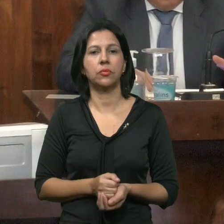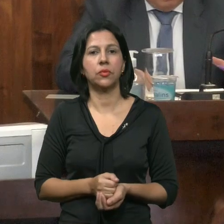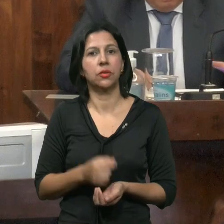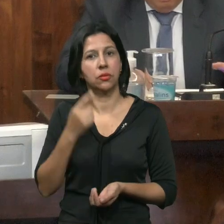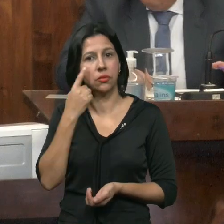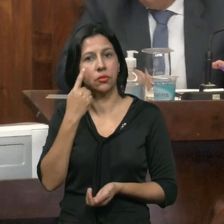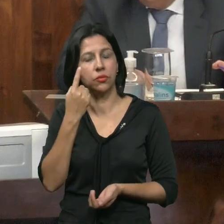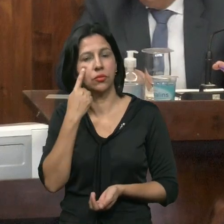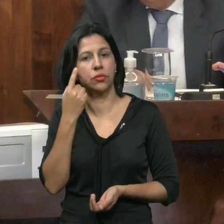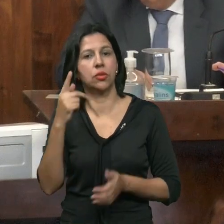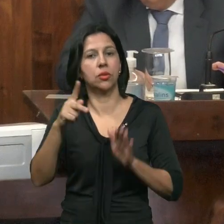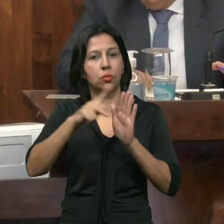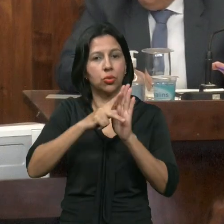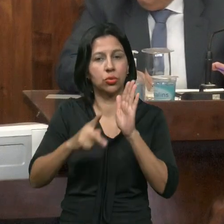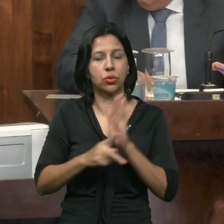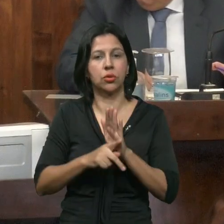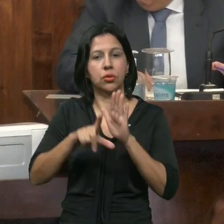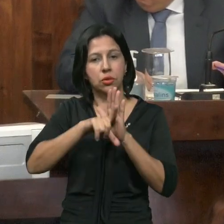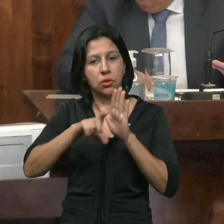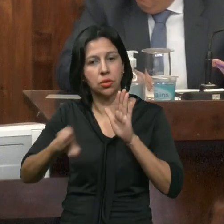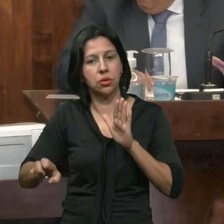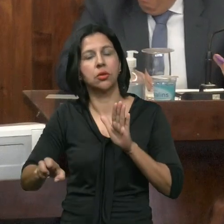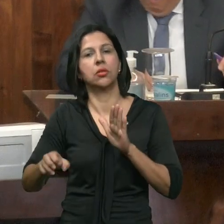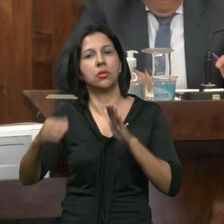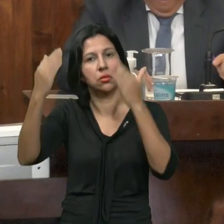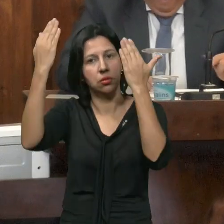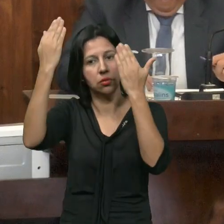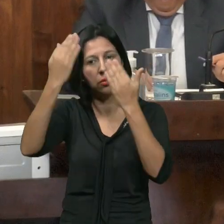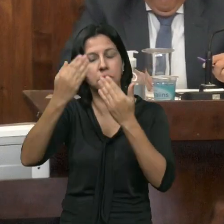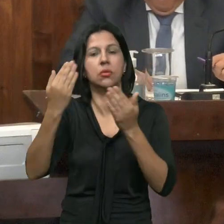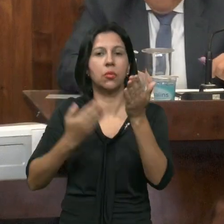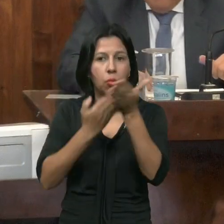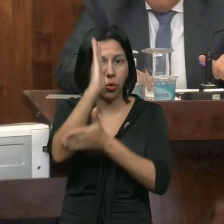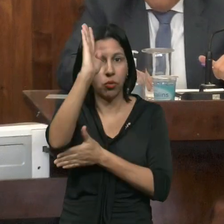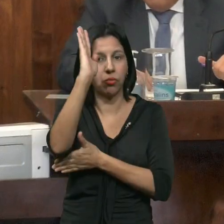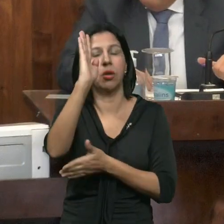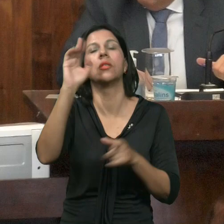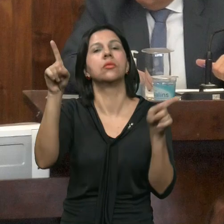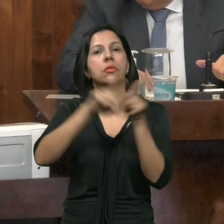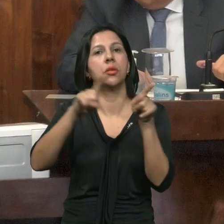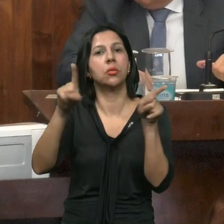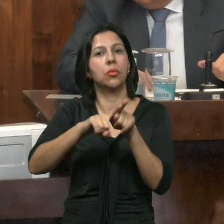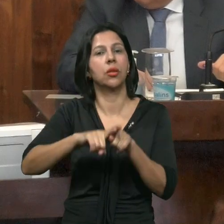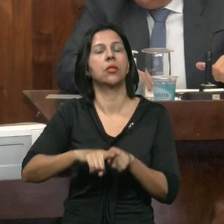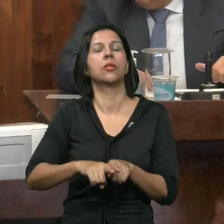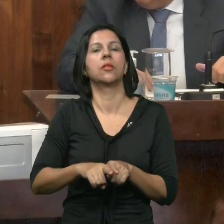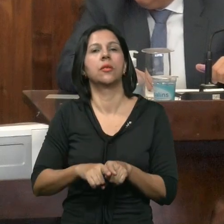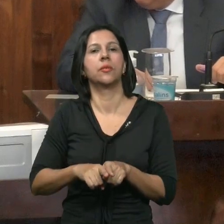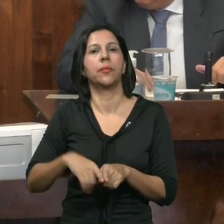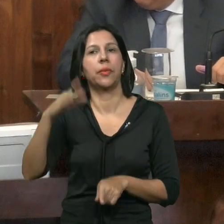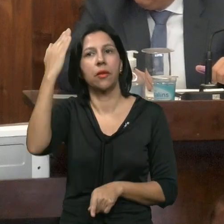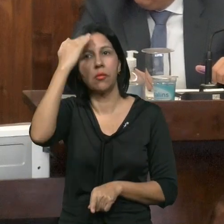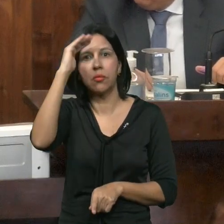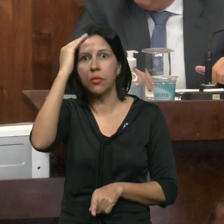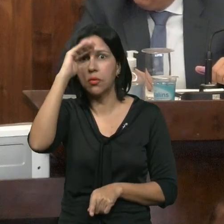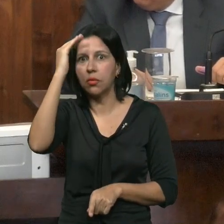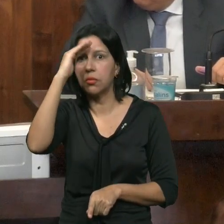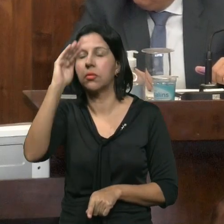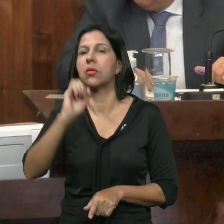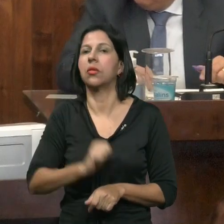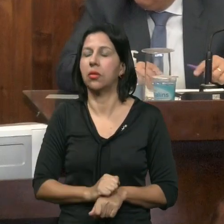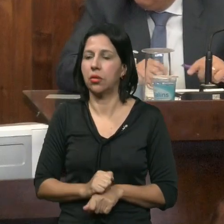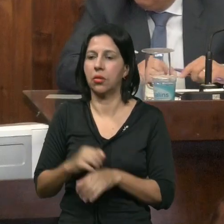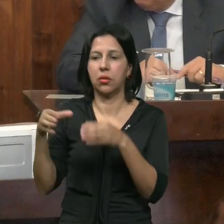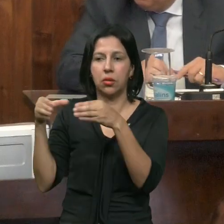Sancionar O Projeto De Lei No Seu Todo E Reconhecer Como Disse Essa Valorosa Laboriosa